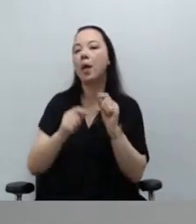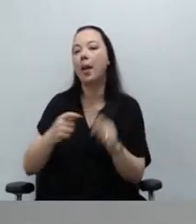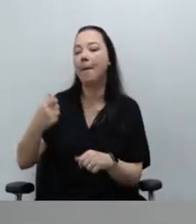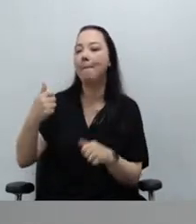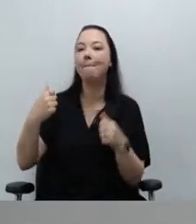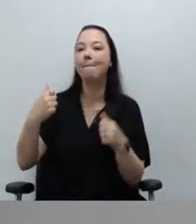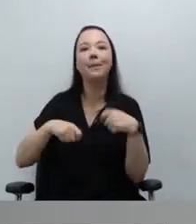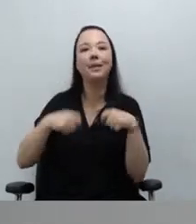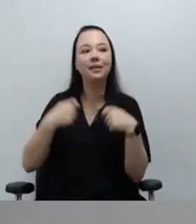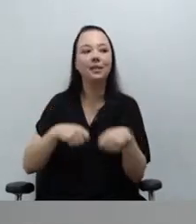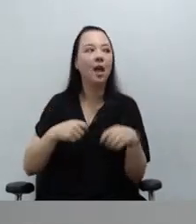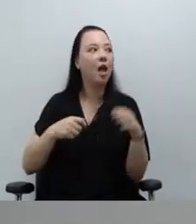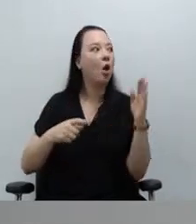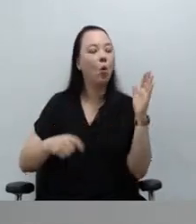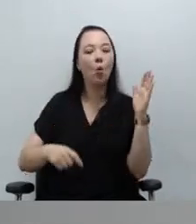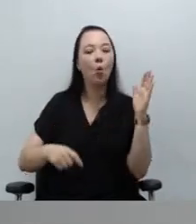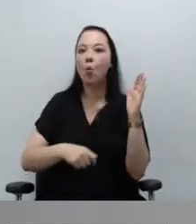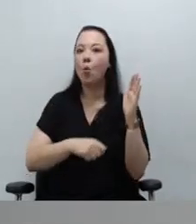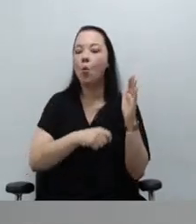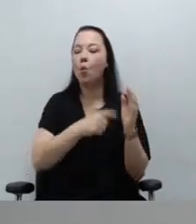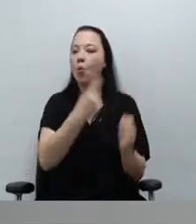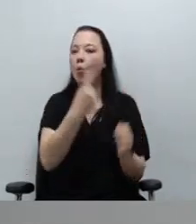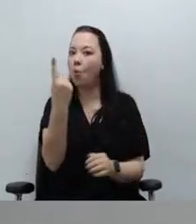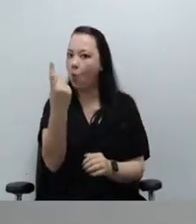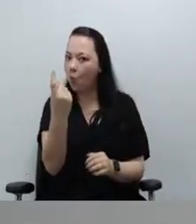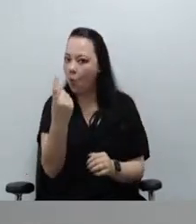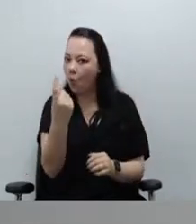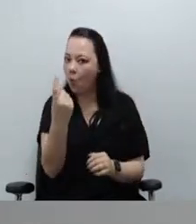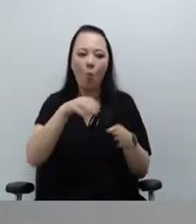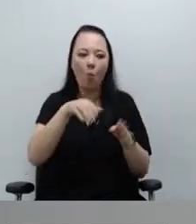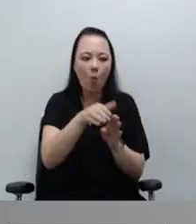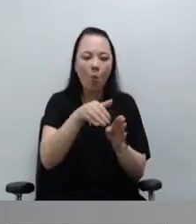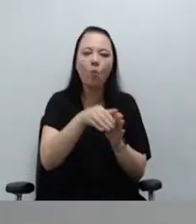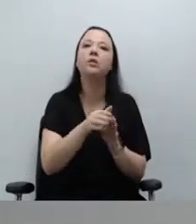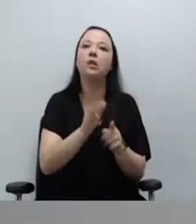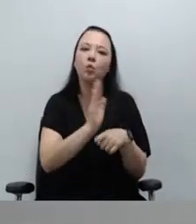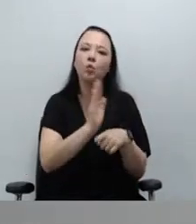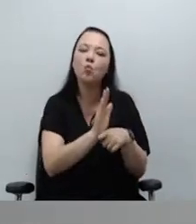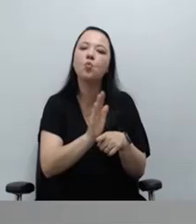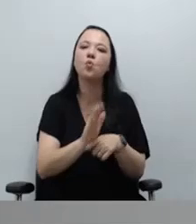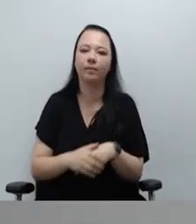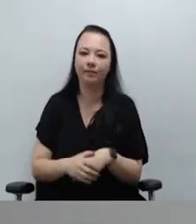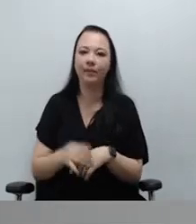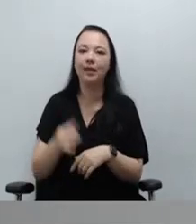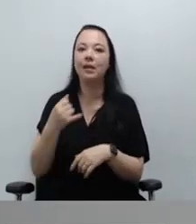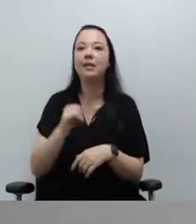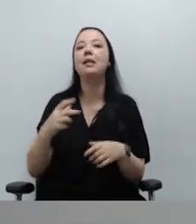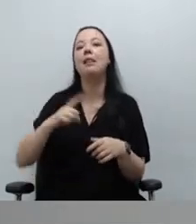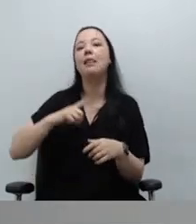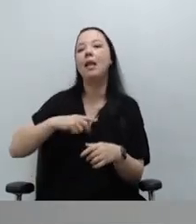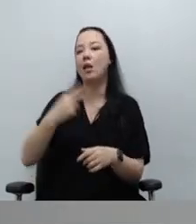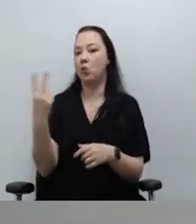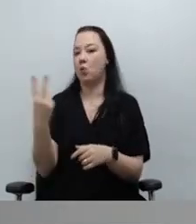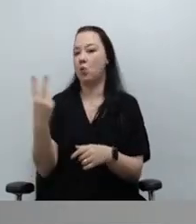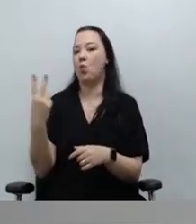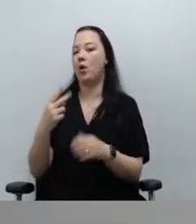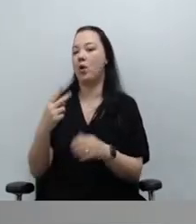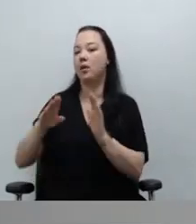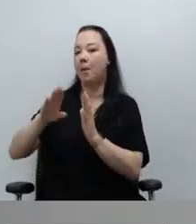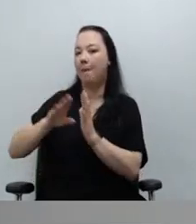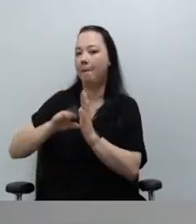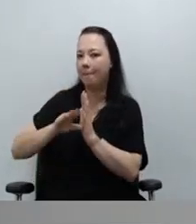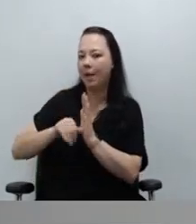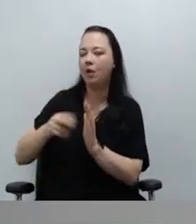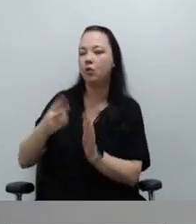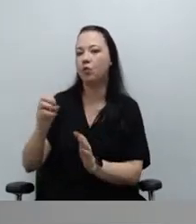tutelar a cada 100 mil habitantes. Se uma cidade decidiu ter dois conselhos tutelares com menos de 200 mil